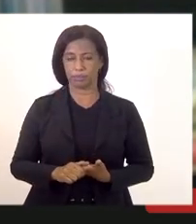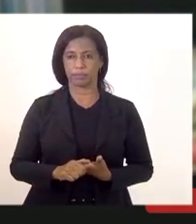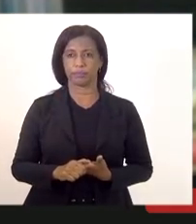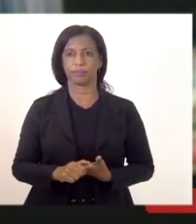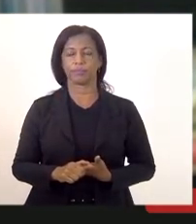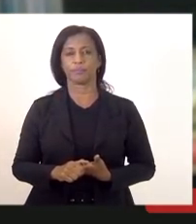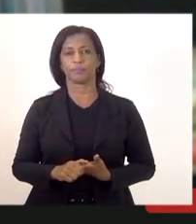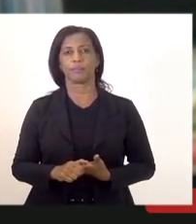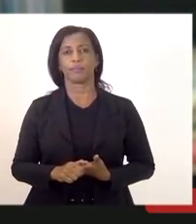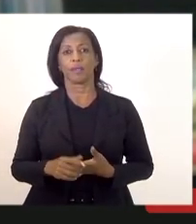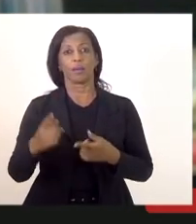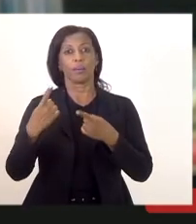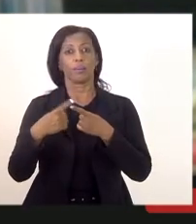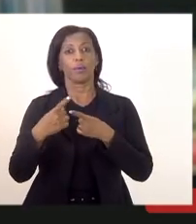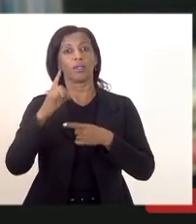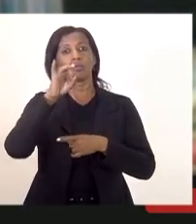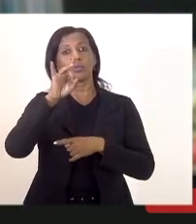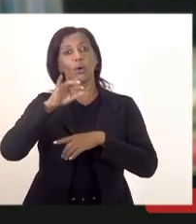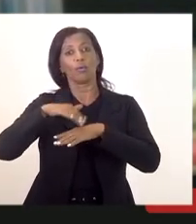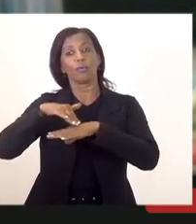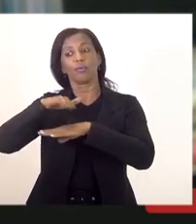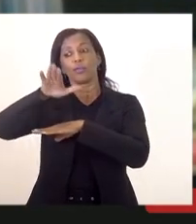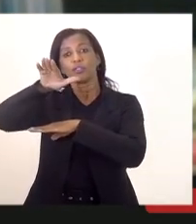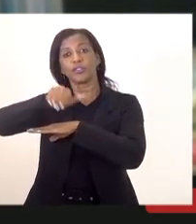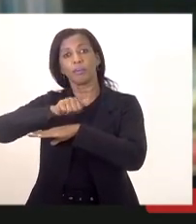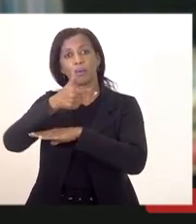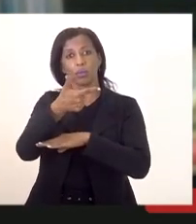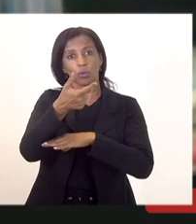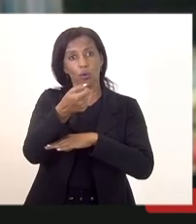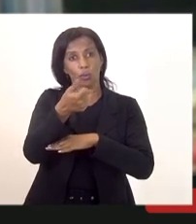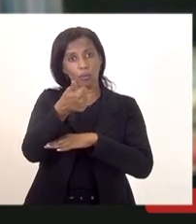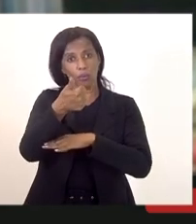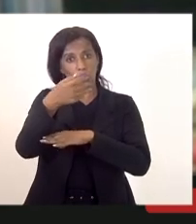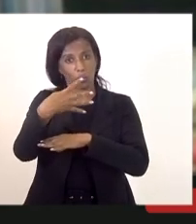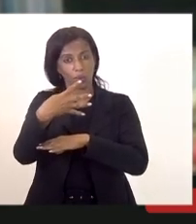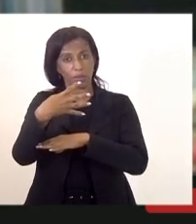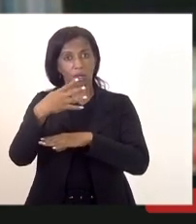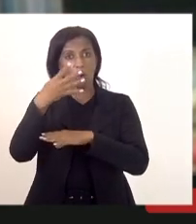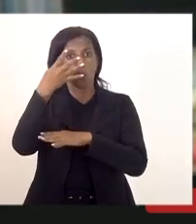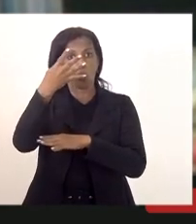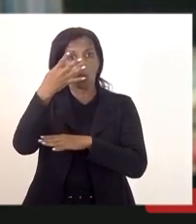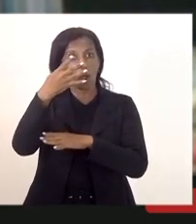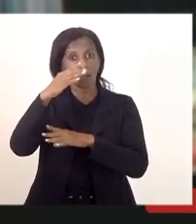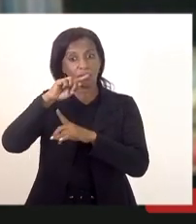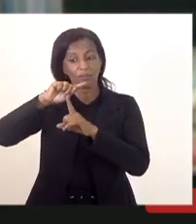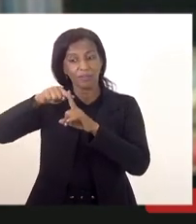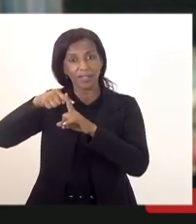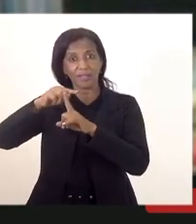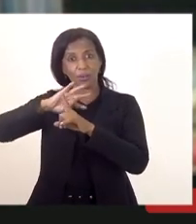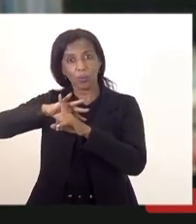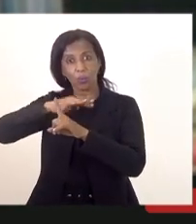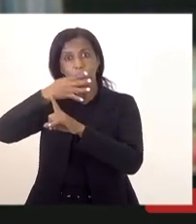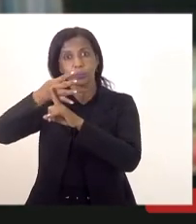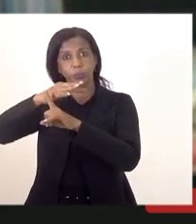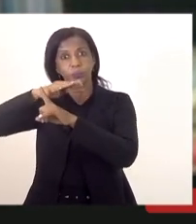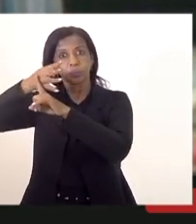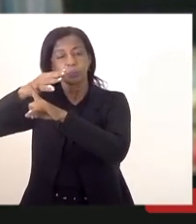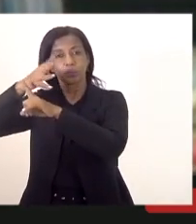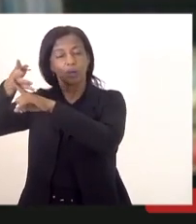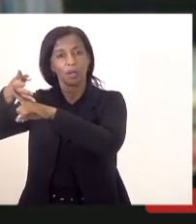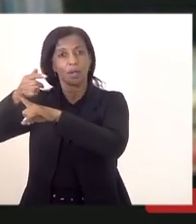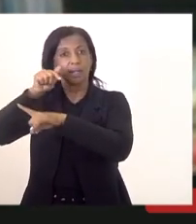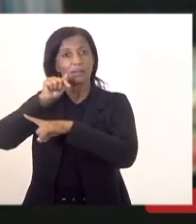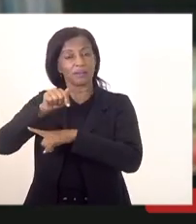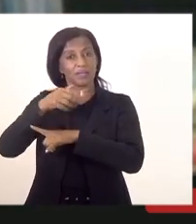habilitados porque só foi chamado em 2012 quatro vezes o número de vagas então desses 400 candidatos que foram